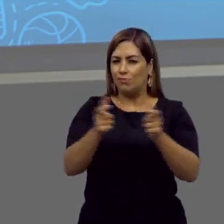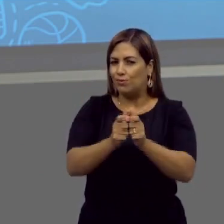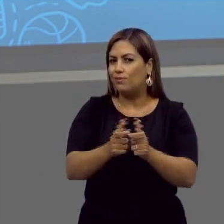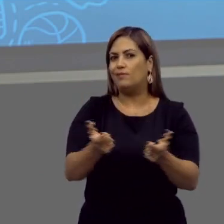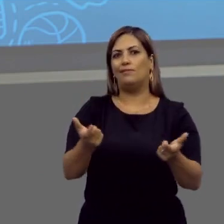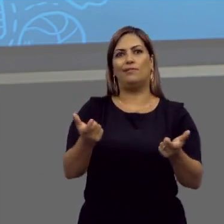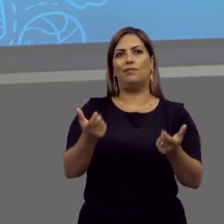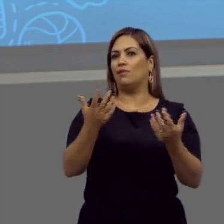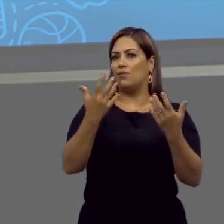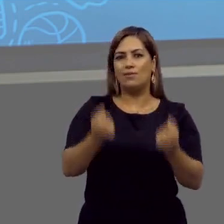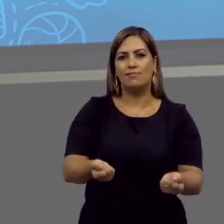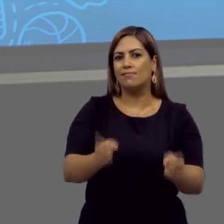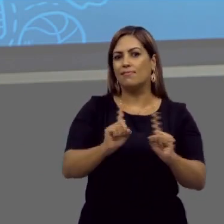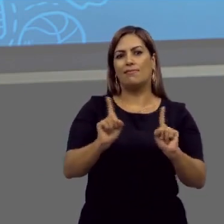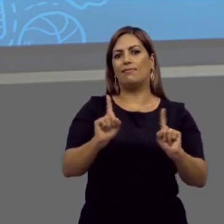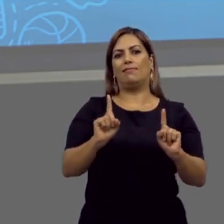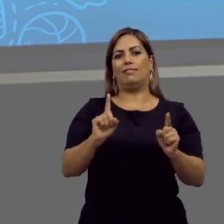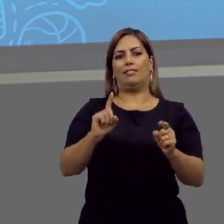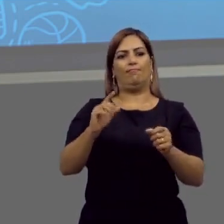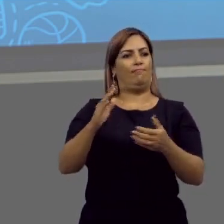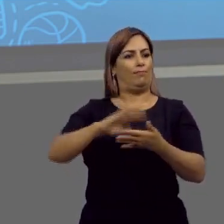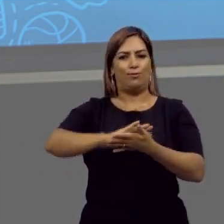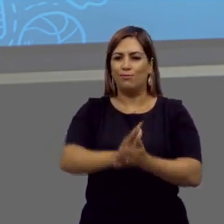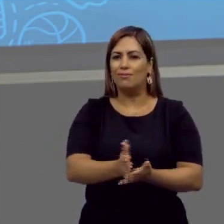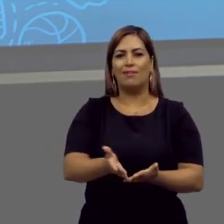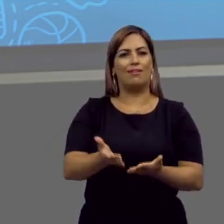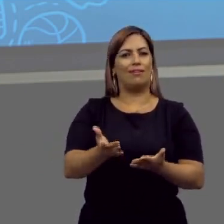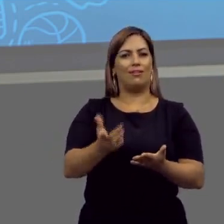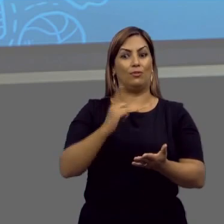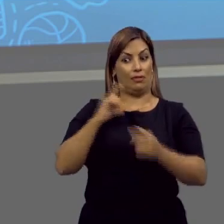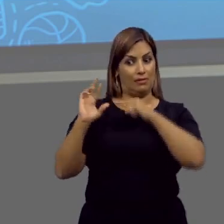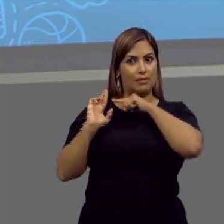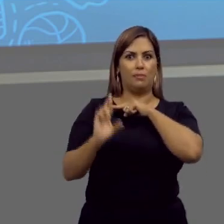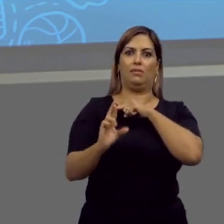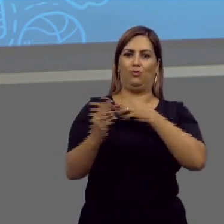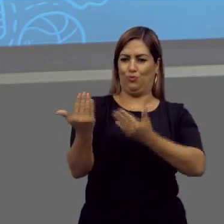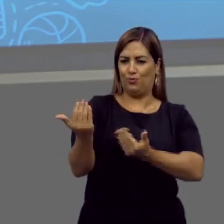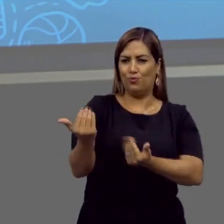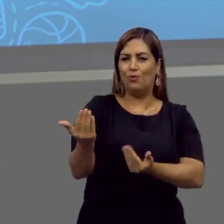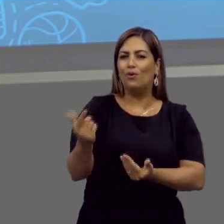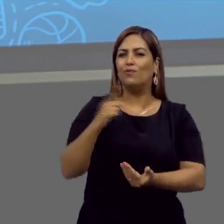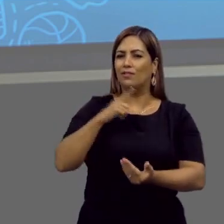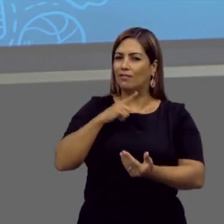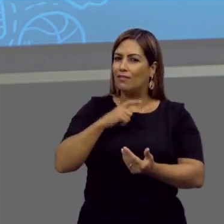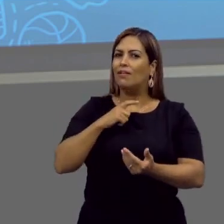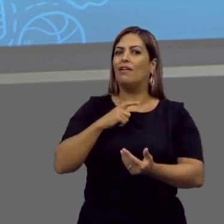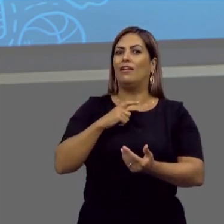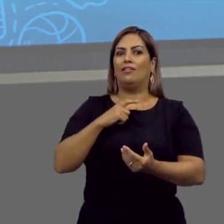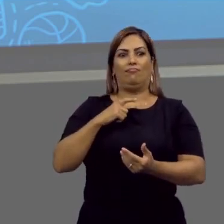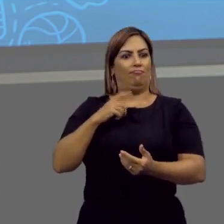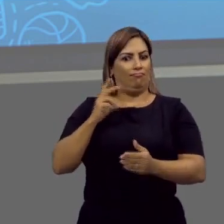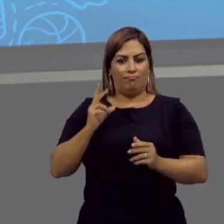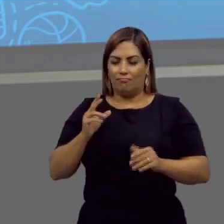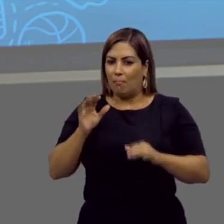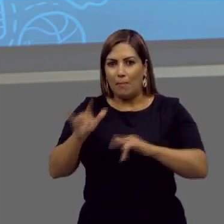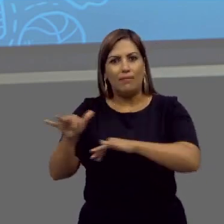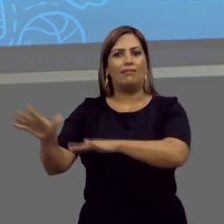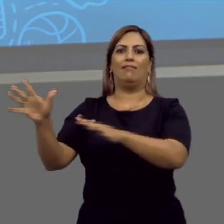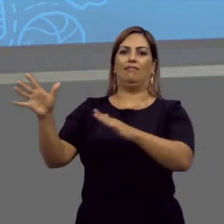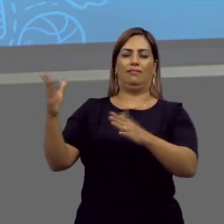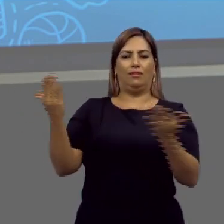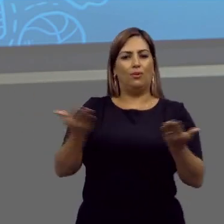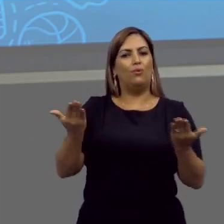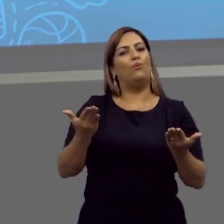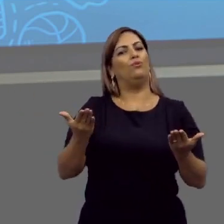com a minoria. Nós não aceitamos mais intolerância. Essa representação juvenil tem sido cada vez mais ativa.